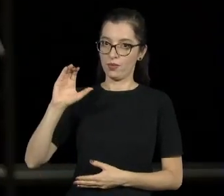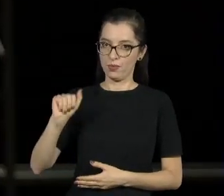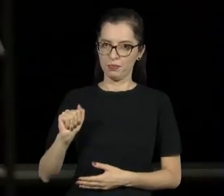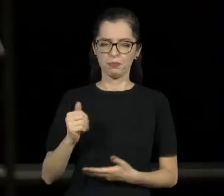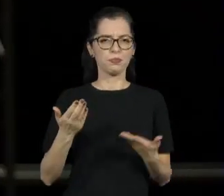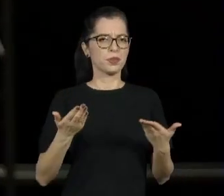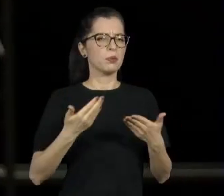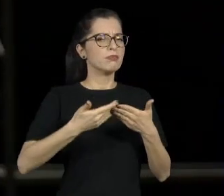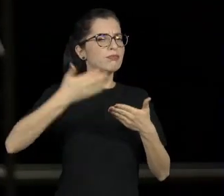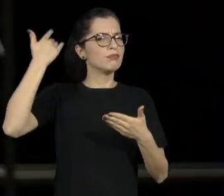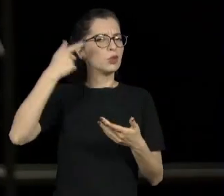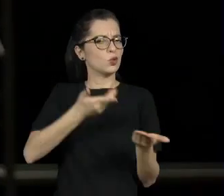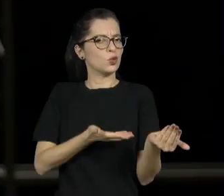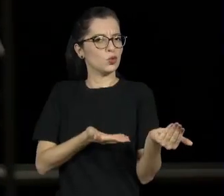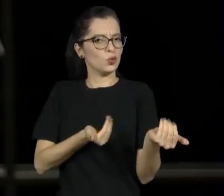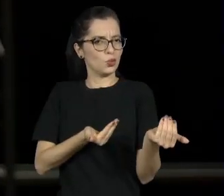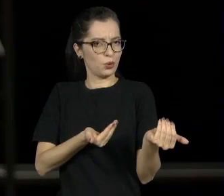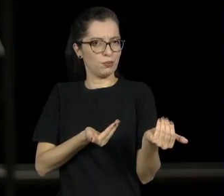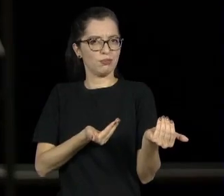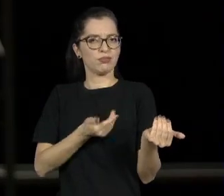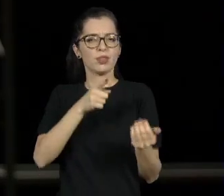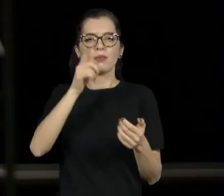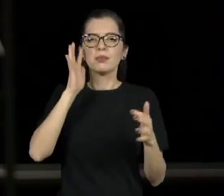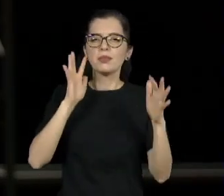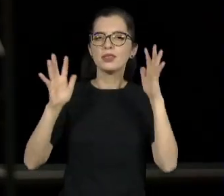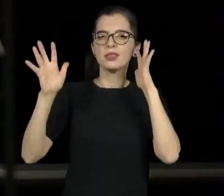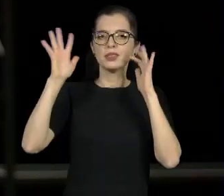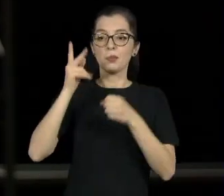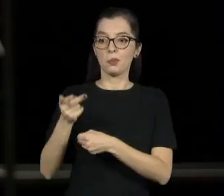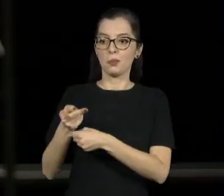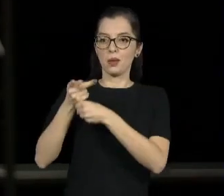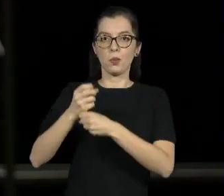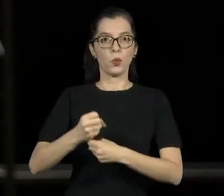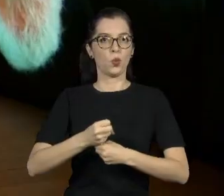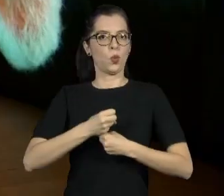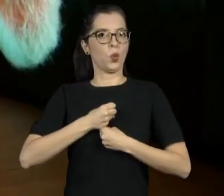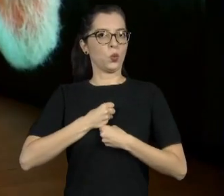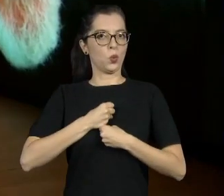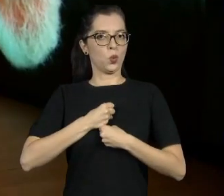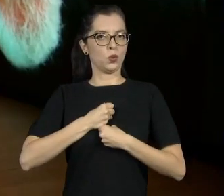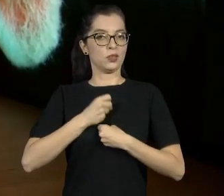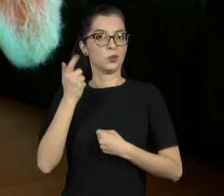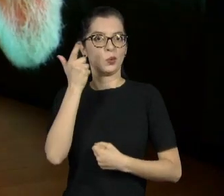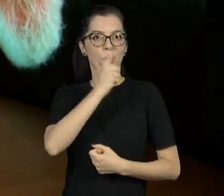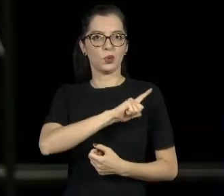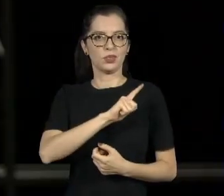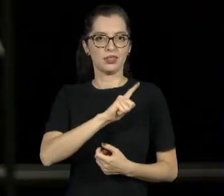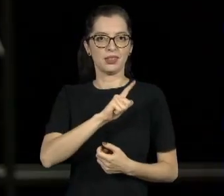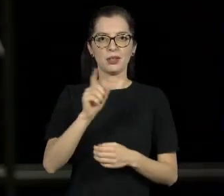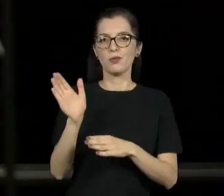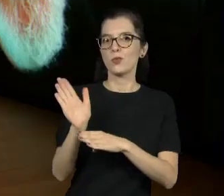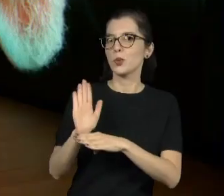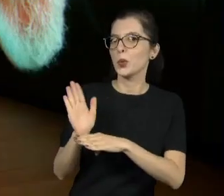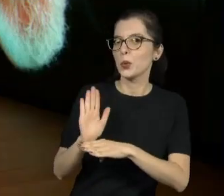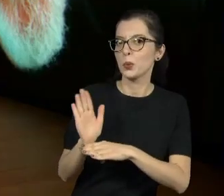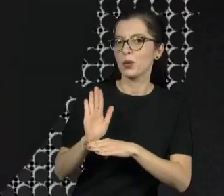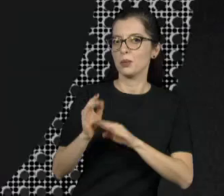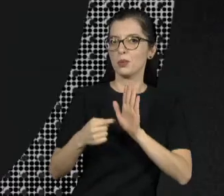jovem, sonhava em levar a estatueta do Oscar, então, a gente preparou um vídeo para falar um pouco sobre esse teu sonho.